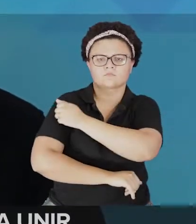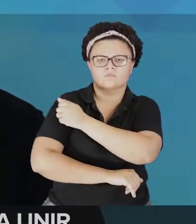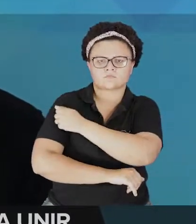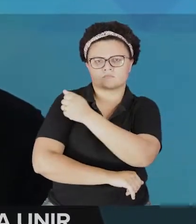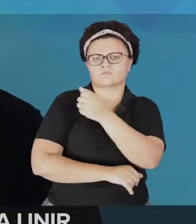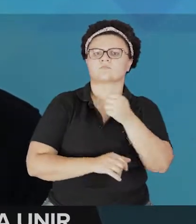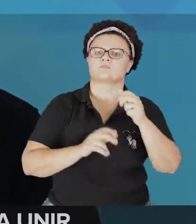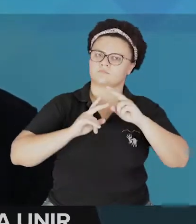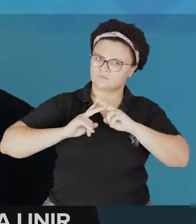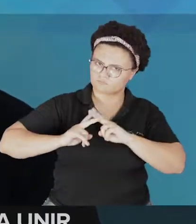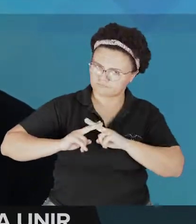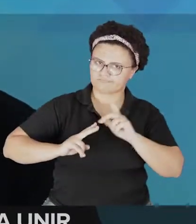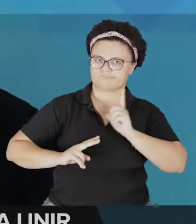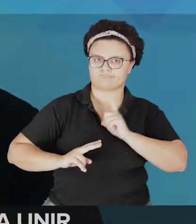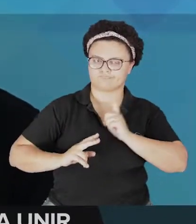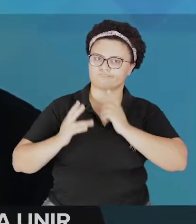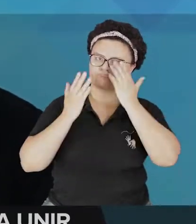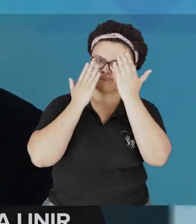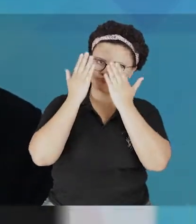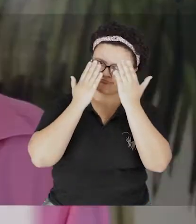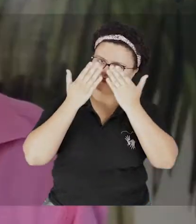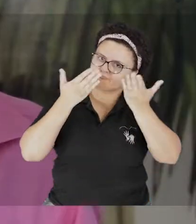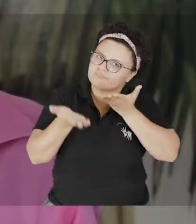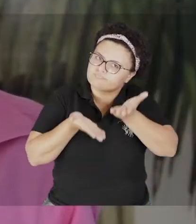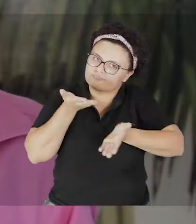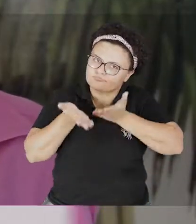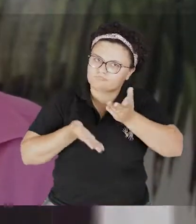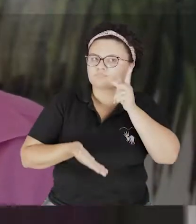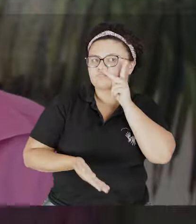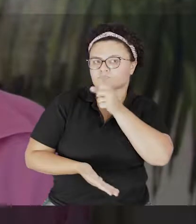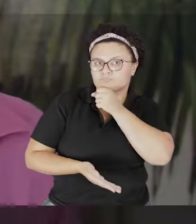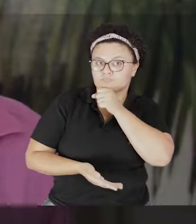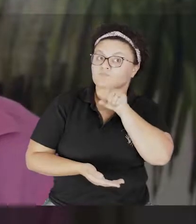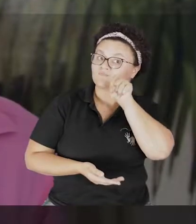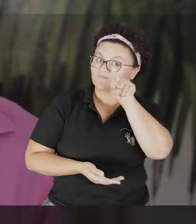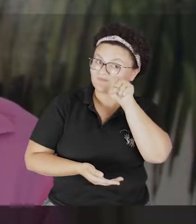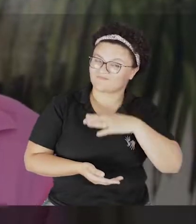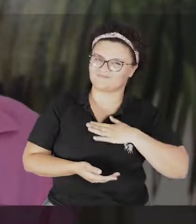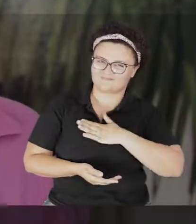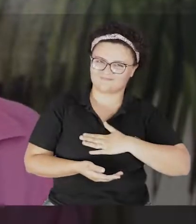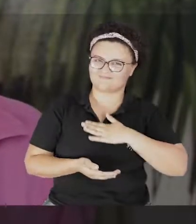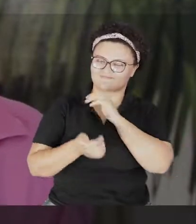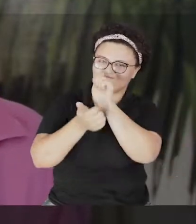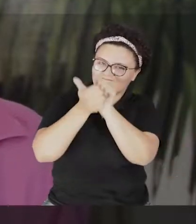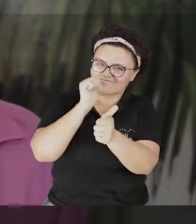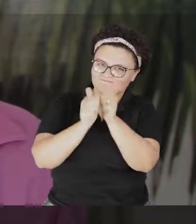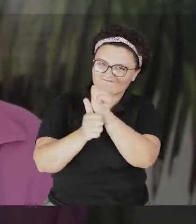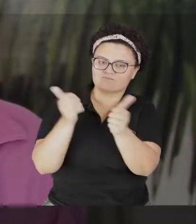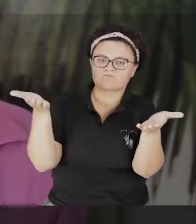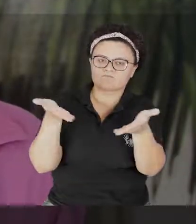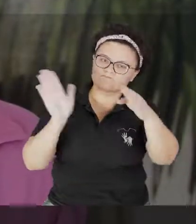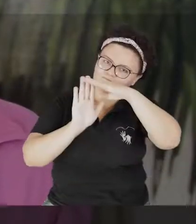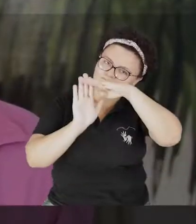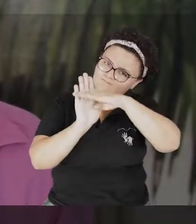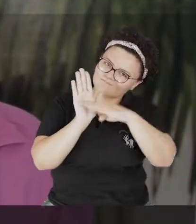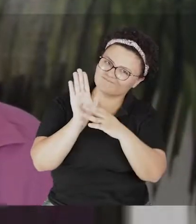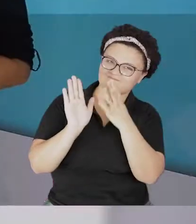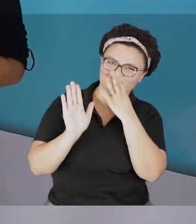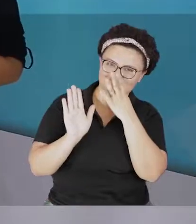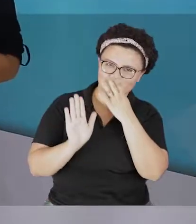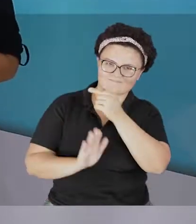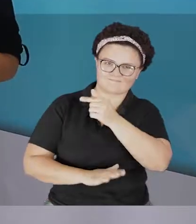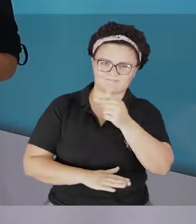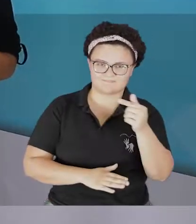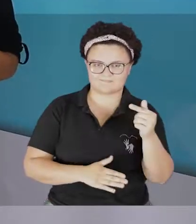recebem atendimento de psicólogos de Porto Velho. E para você, amante de esporte, confira a programação desta semana.